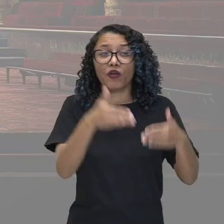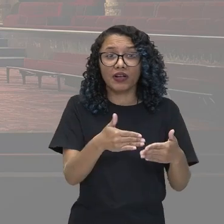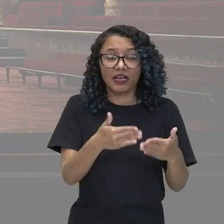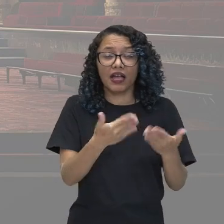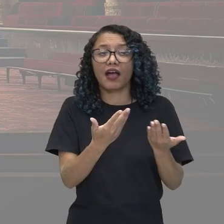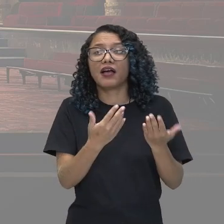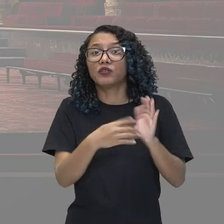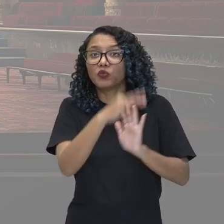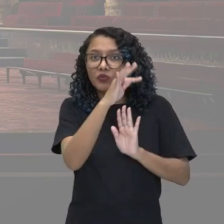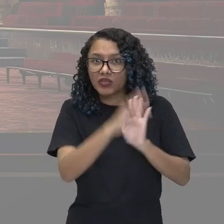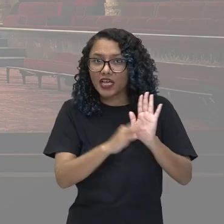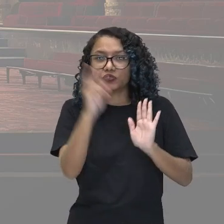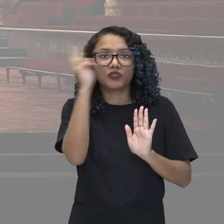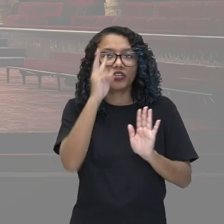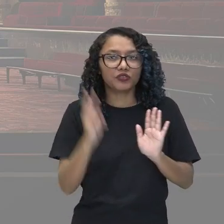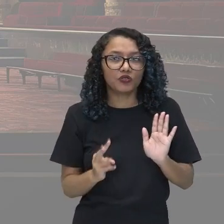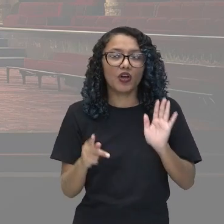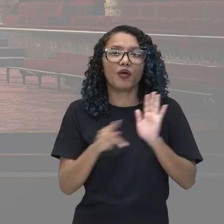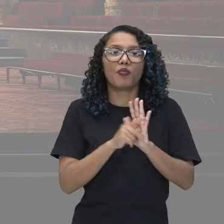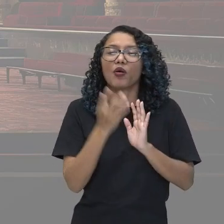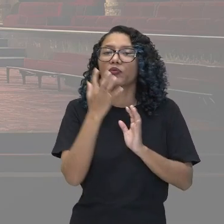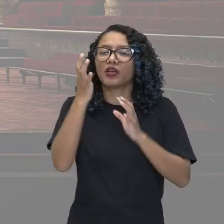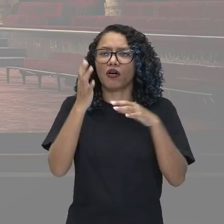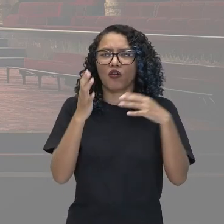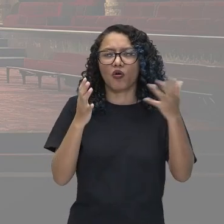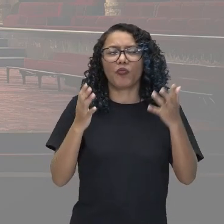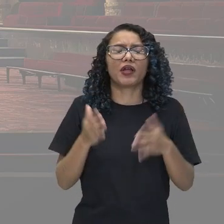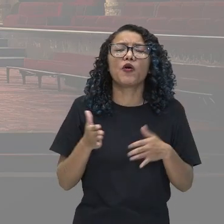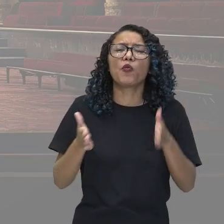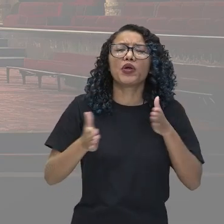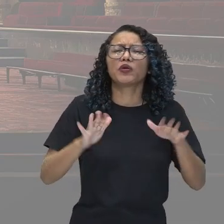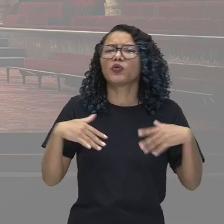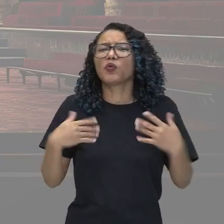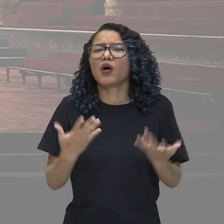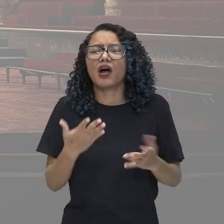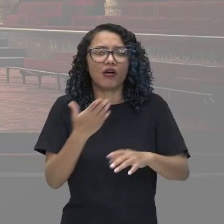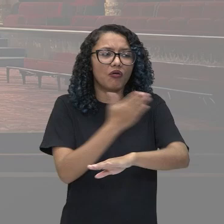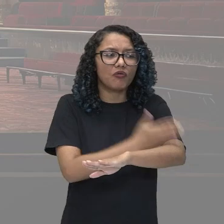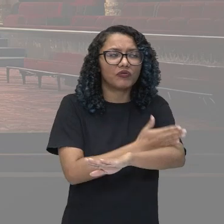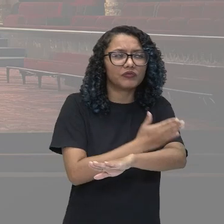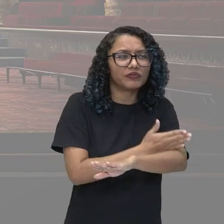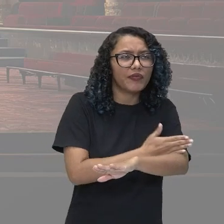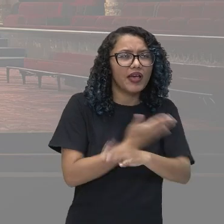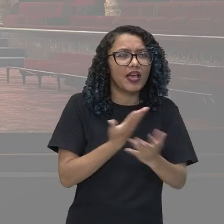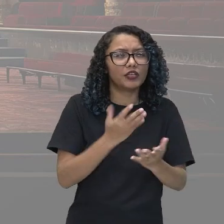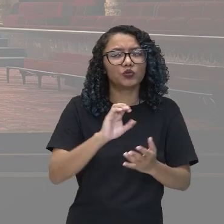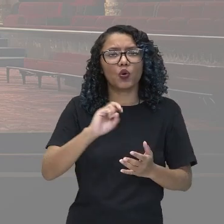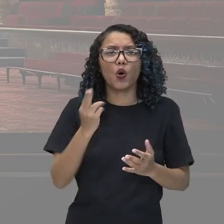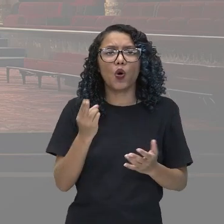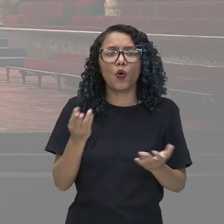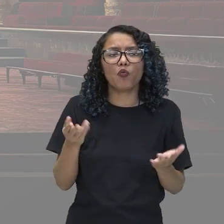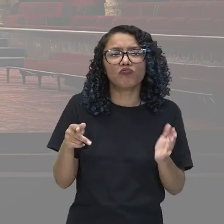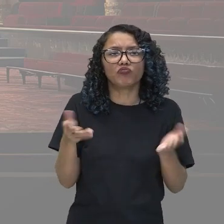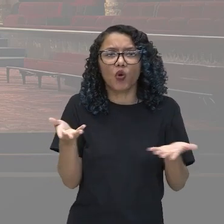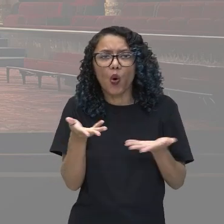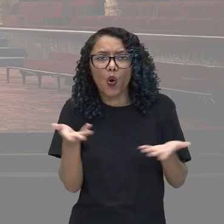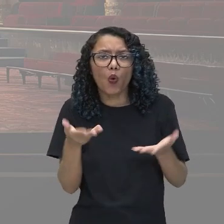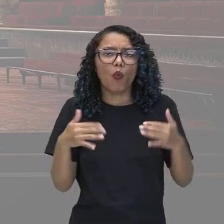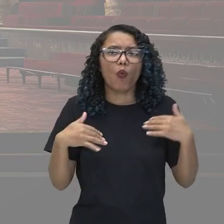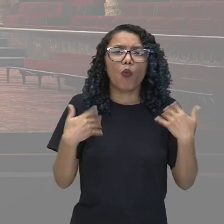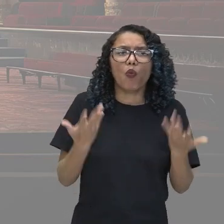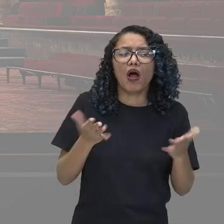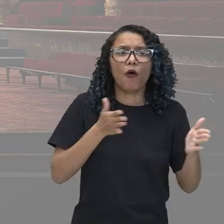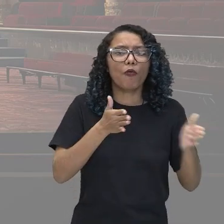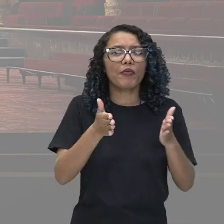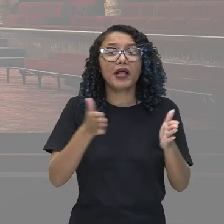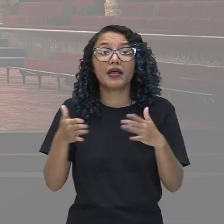história se relaciona na Idade Média, são nos tempos atuais. Então, para isso, o